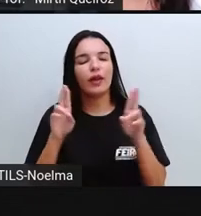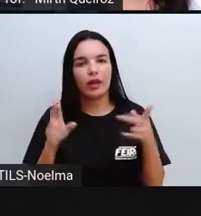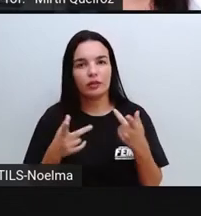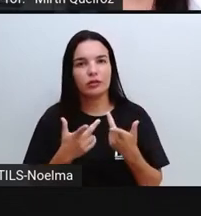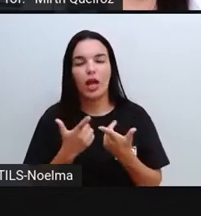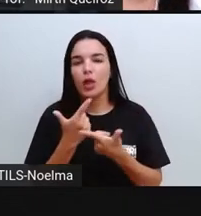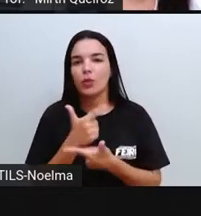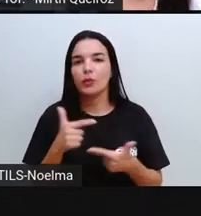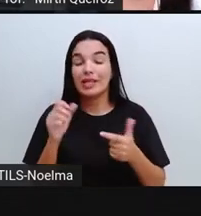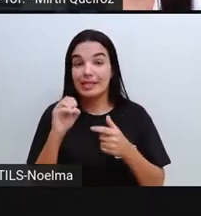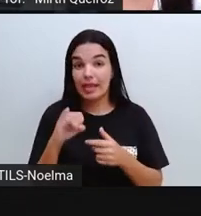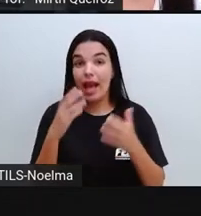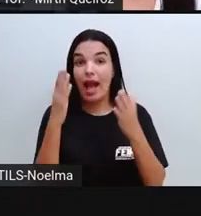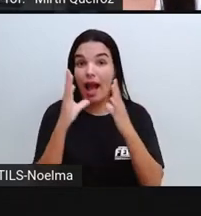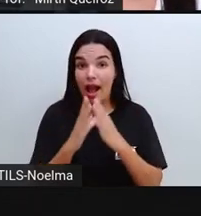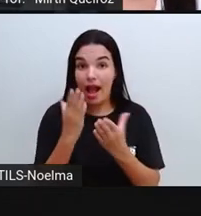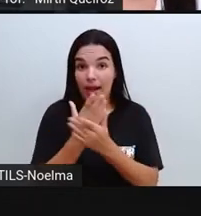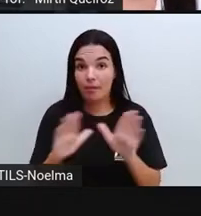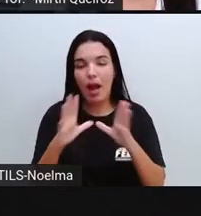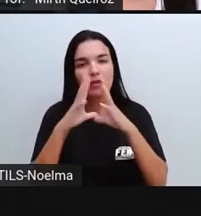de energia que a gente tem aqui.